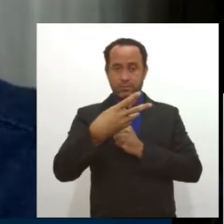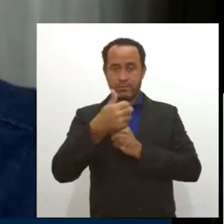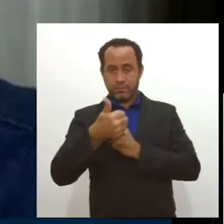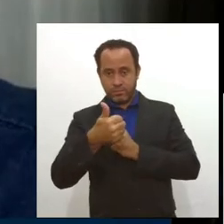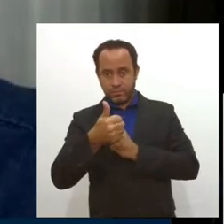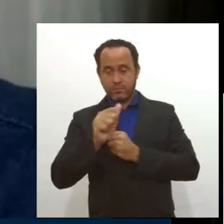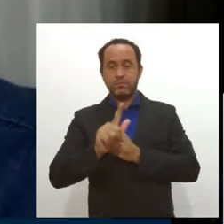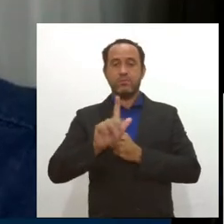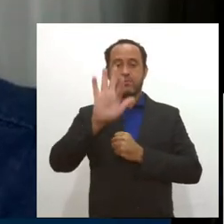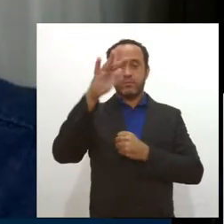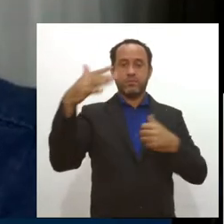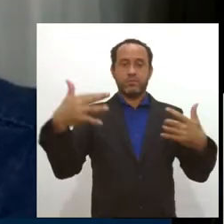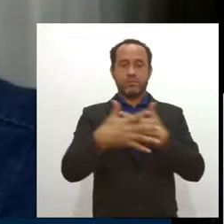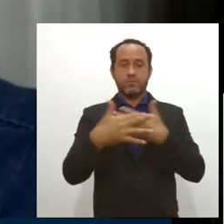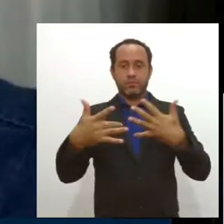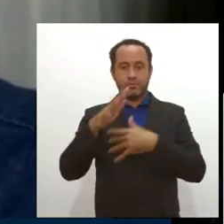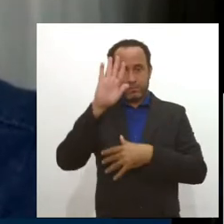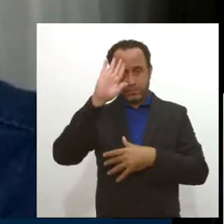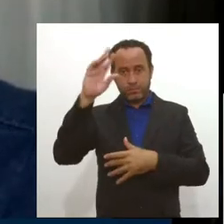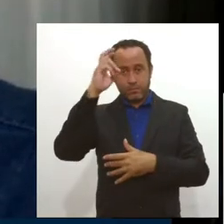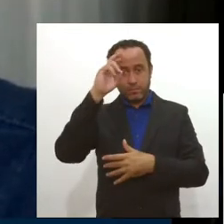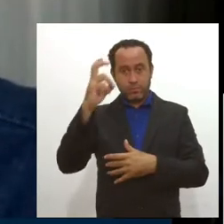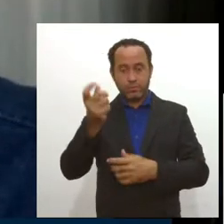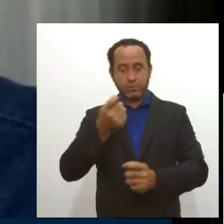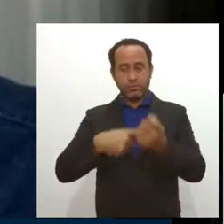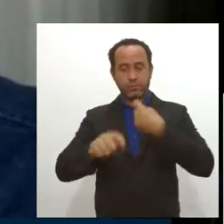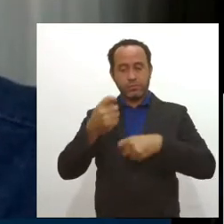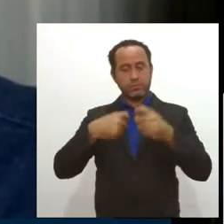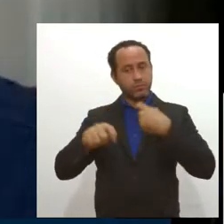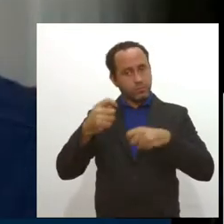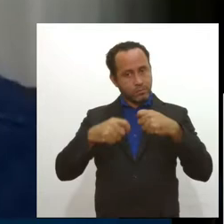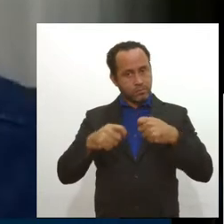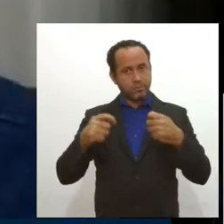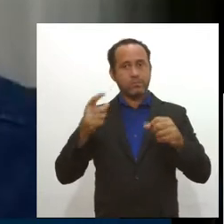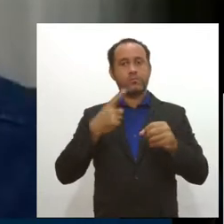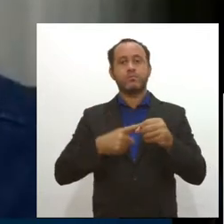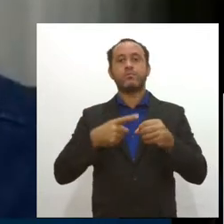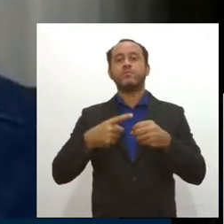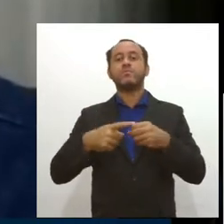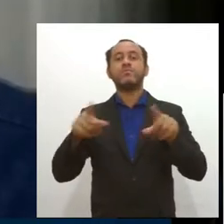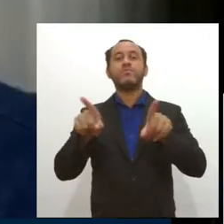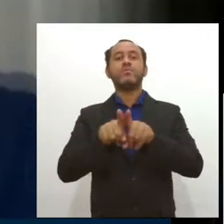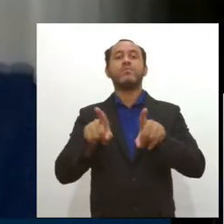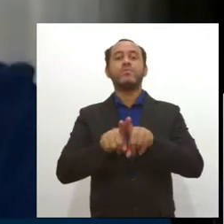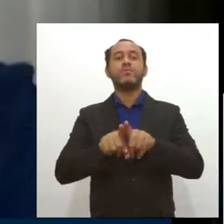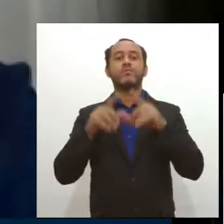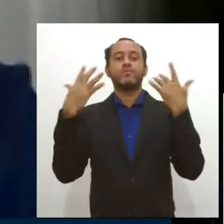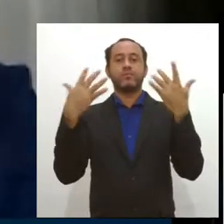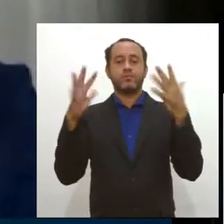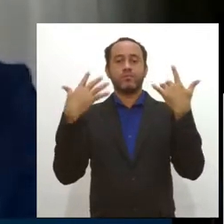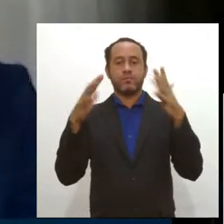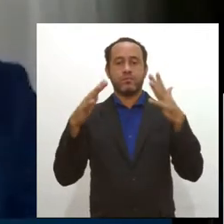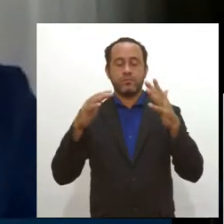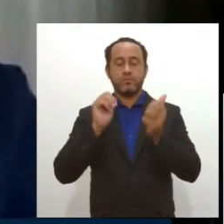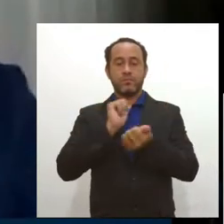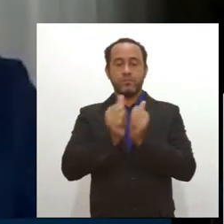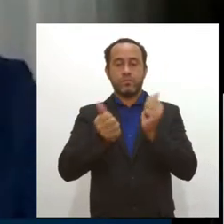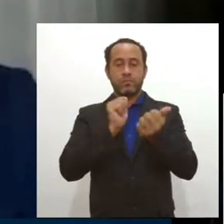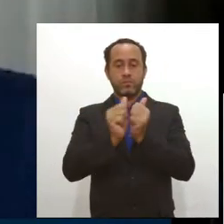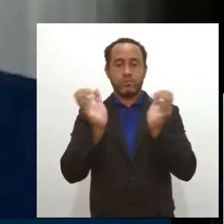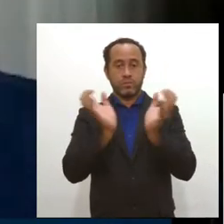de Lagarto e destacou a cultura e economia pungente do município. Também parabenizou o Lagarto Futebol Clube,